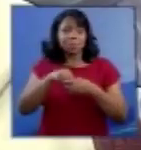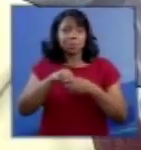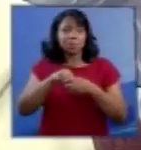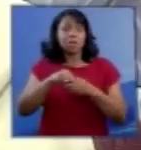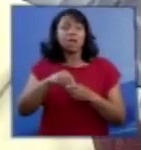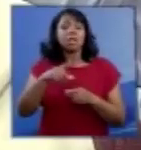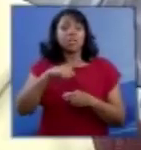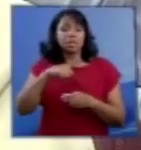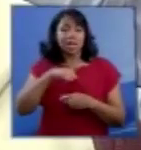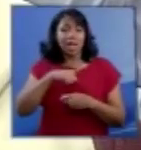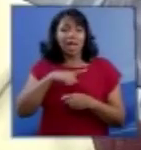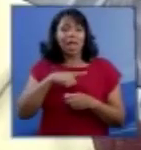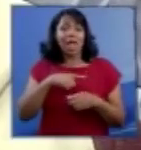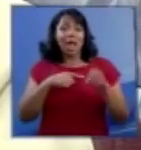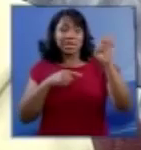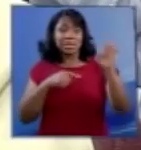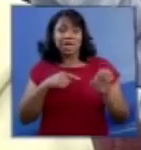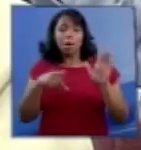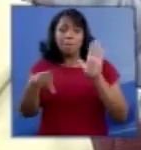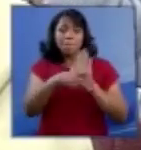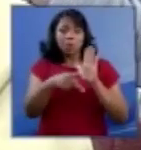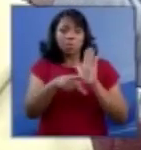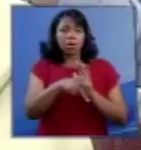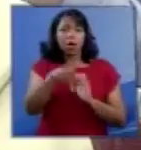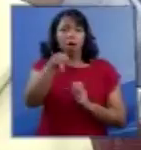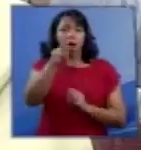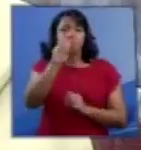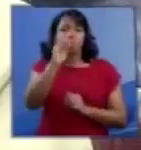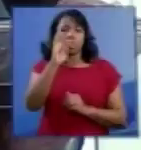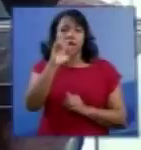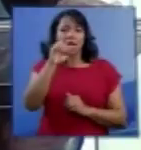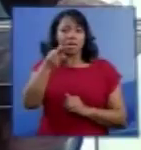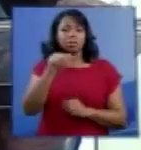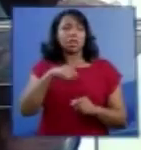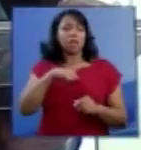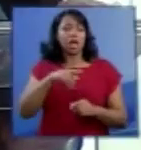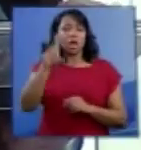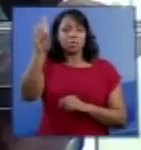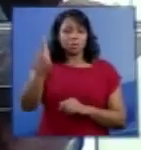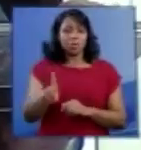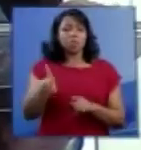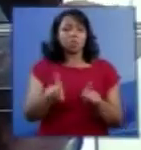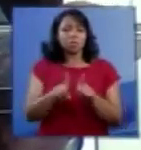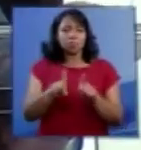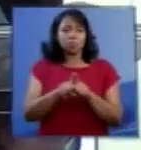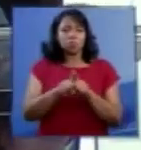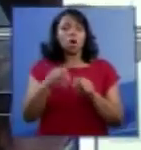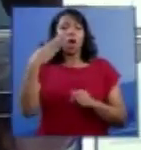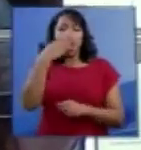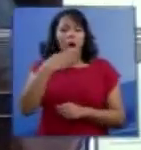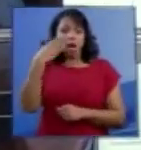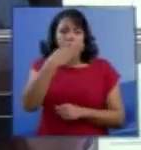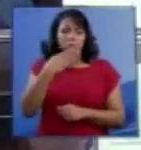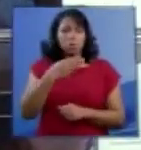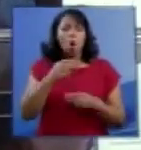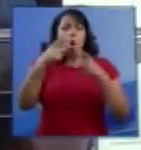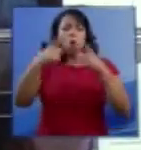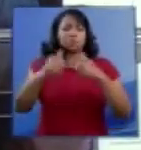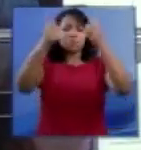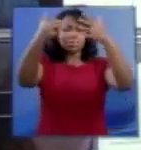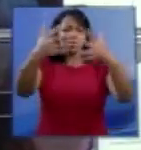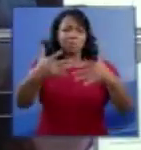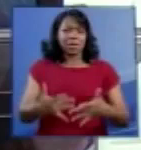Quiralidade à esquerda das proteínas, quiralidade à direita dos açúcares. Onde explicar